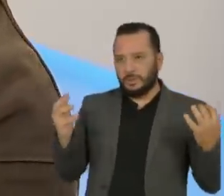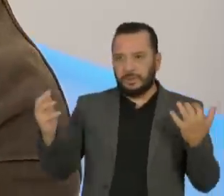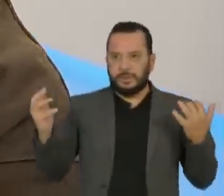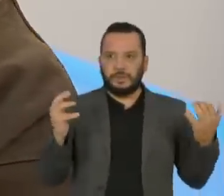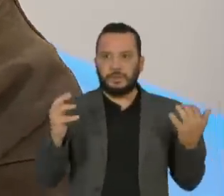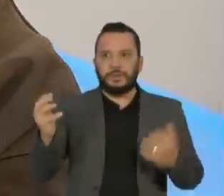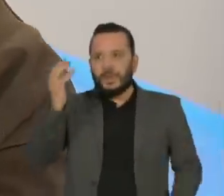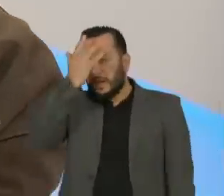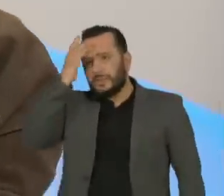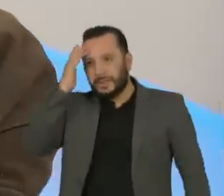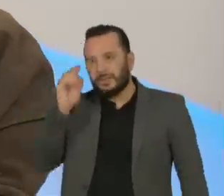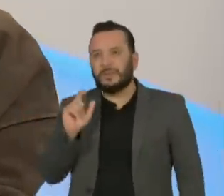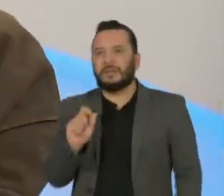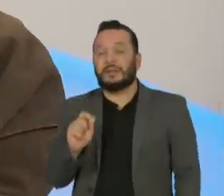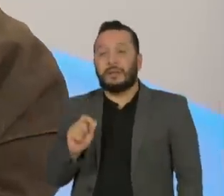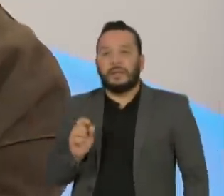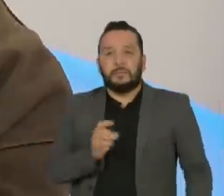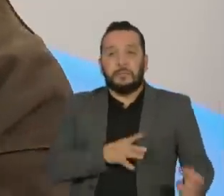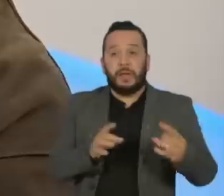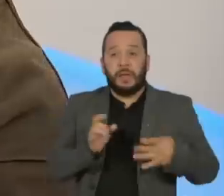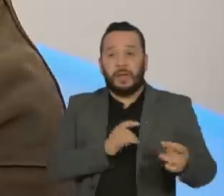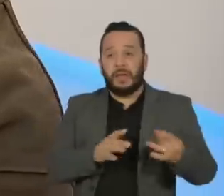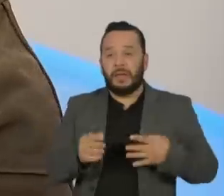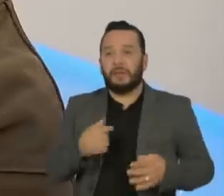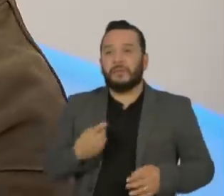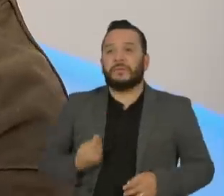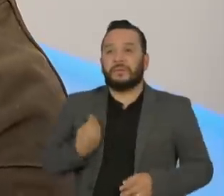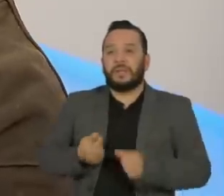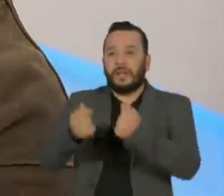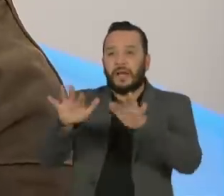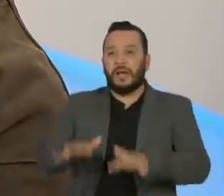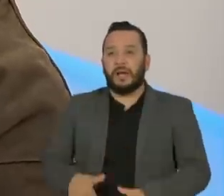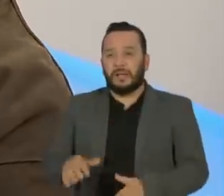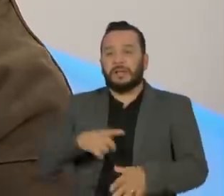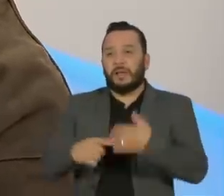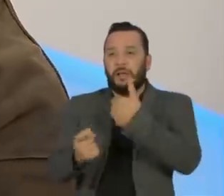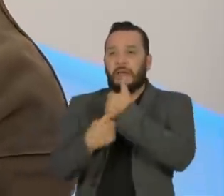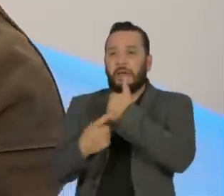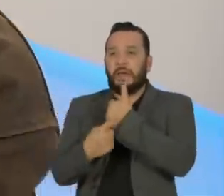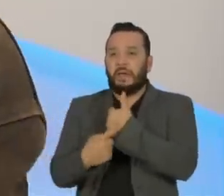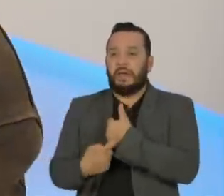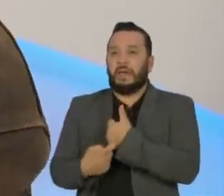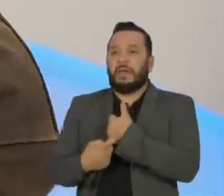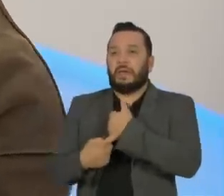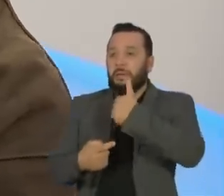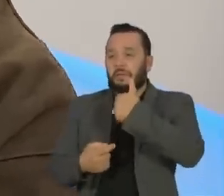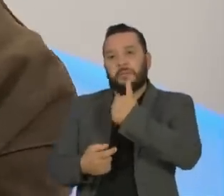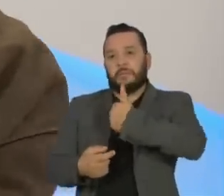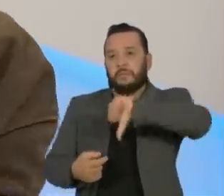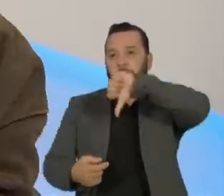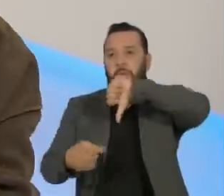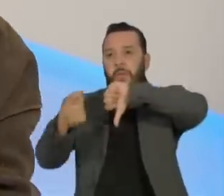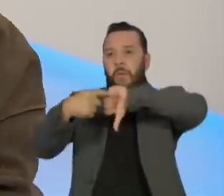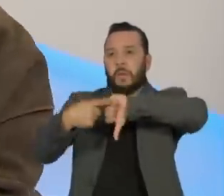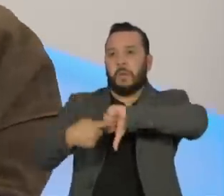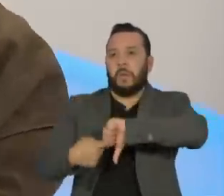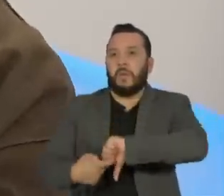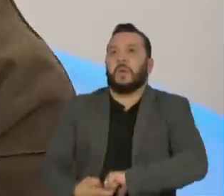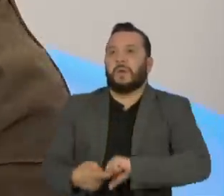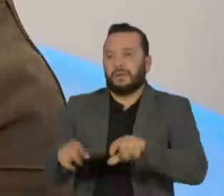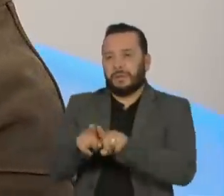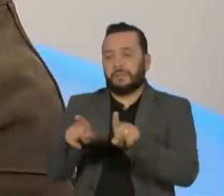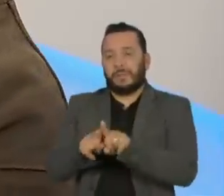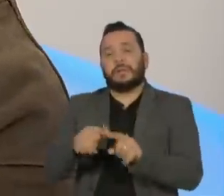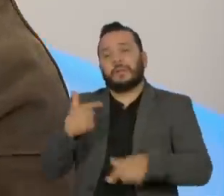têm medo de perder reputação, de perder likes ou perder followers ou perder o emprego ou perder a própria vida.